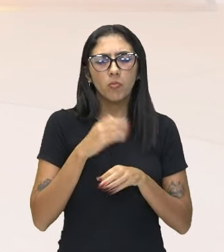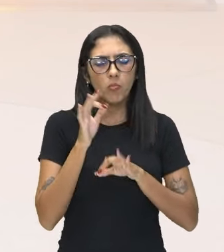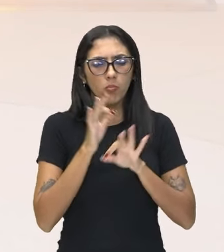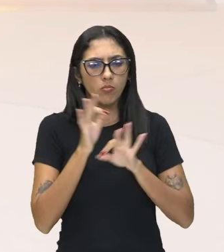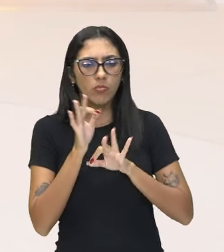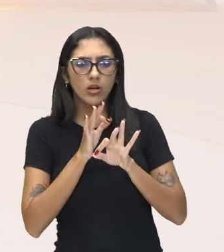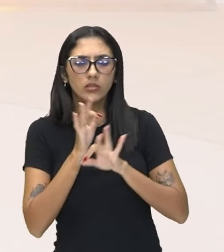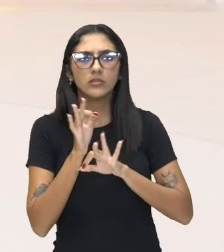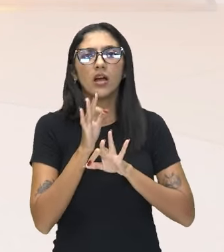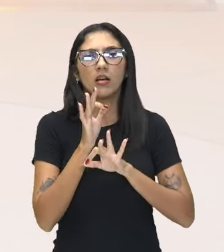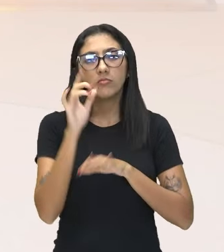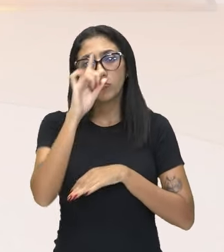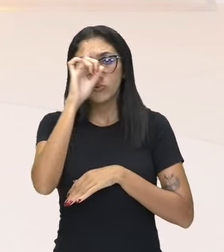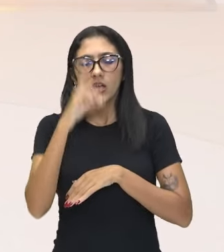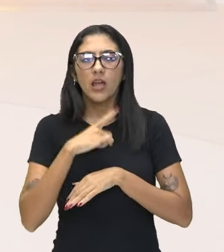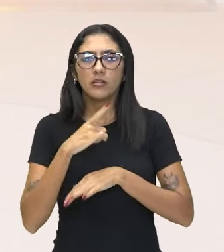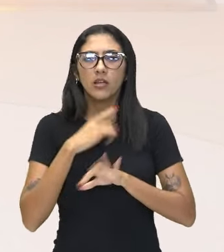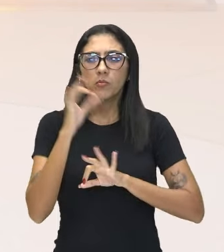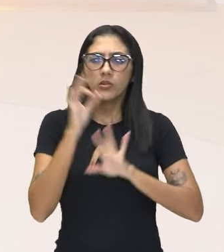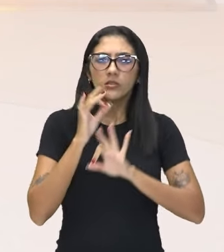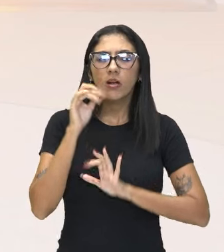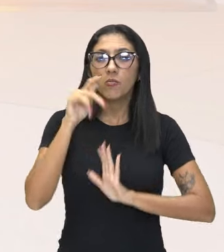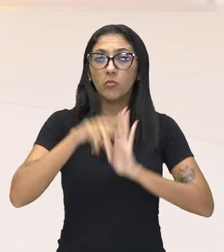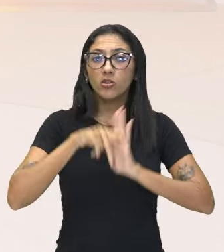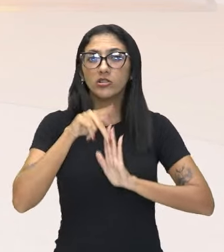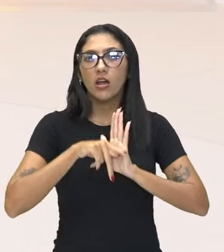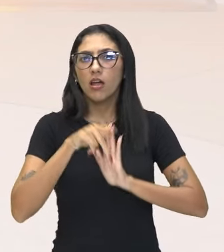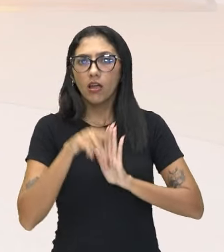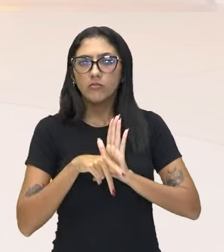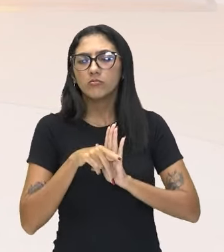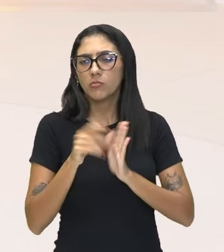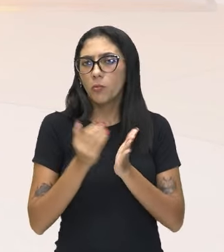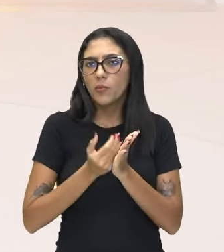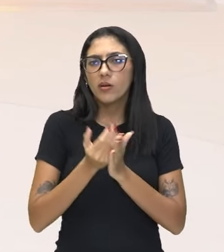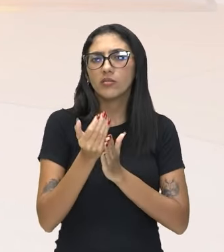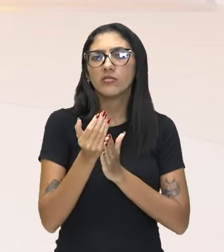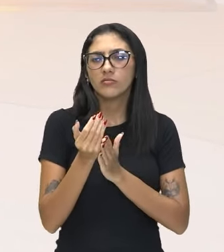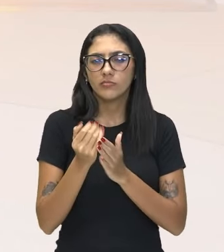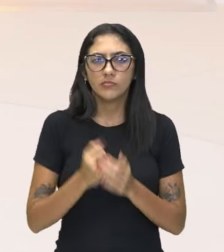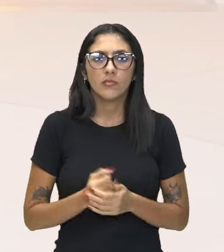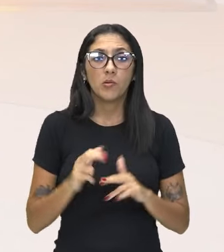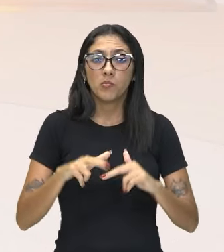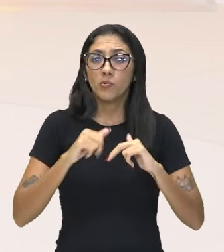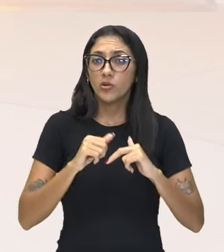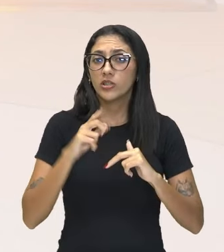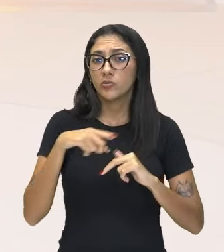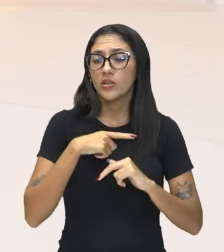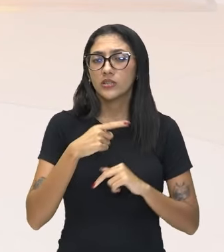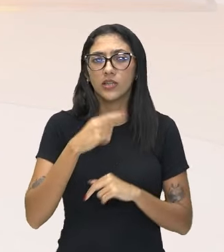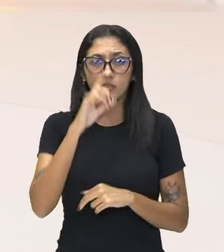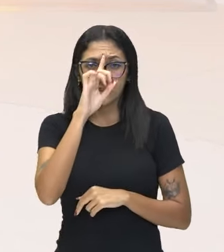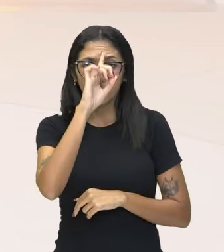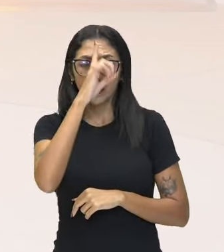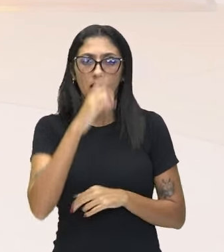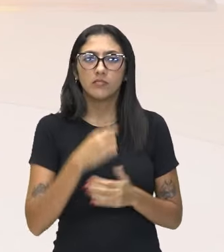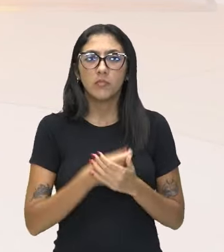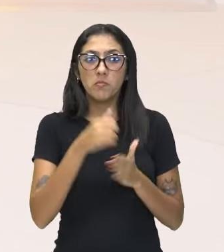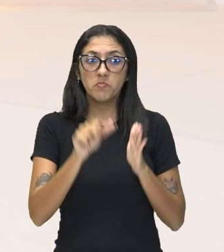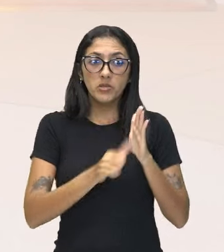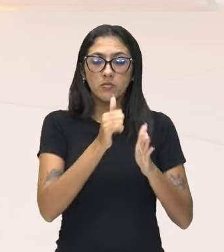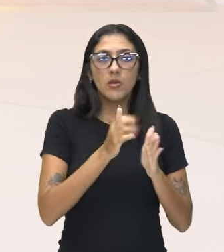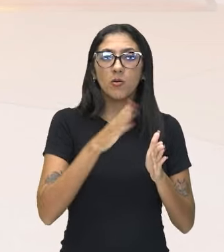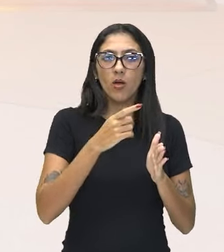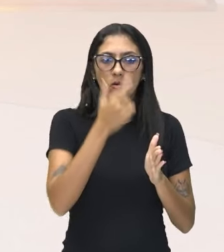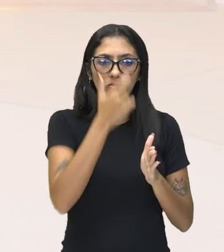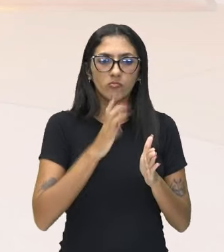A ter um projeto dessa sua existência. Por isso, a ideia de que, primeiro eu existo,